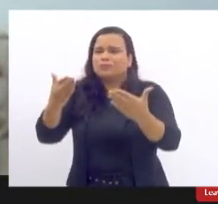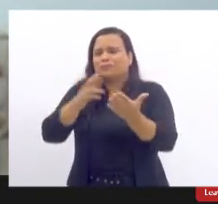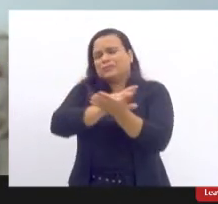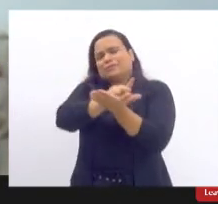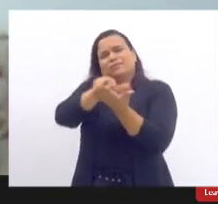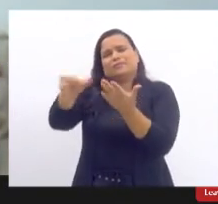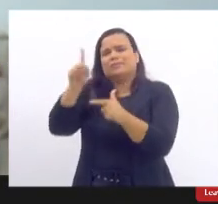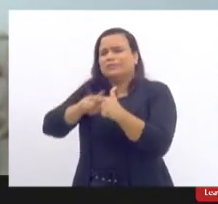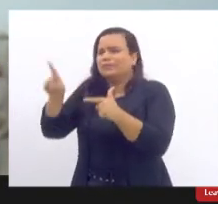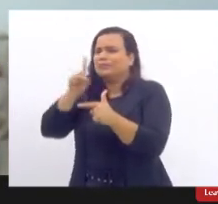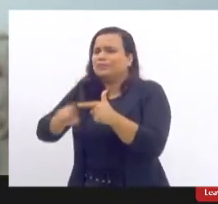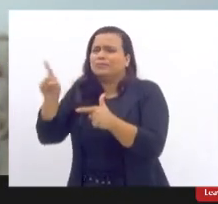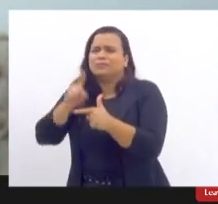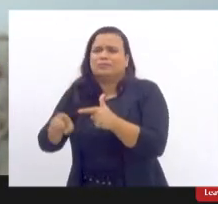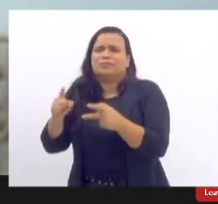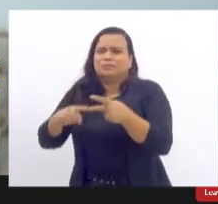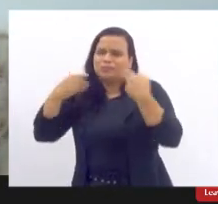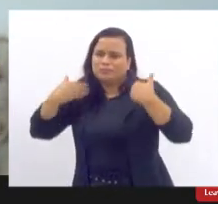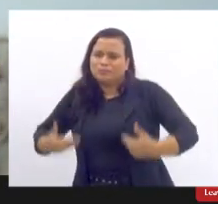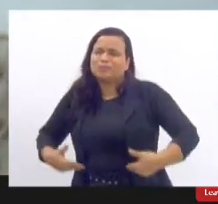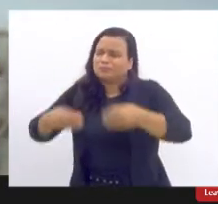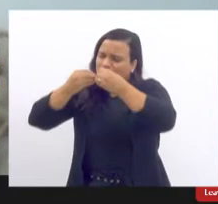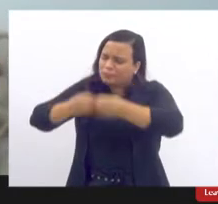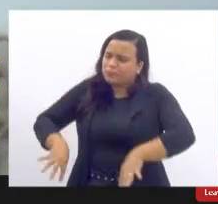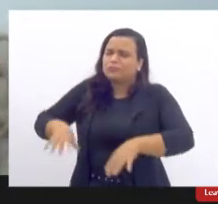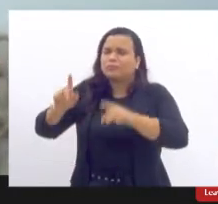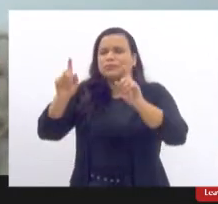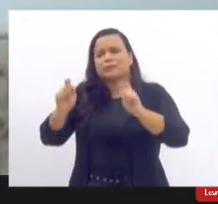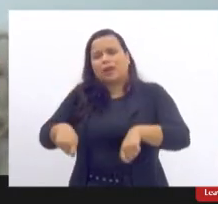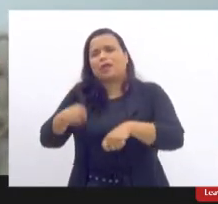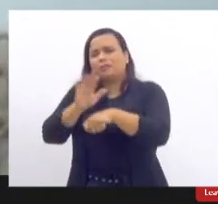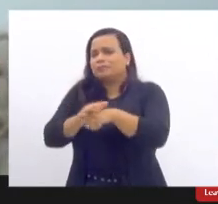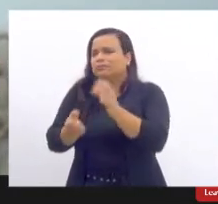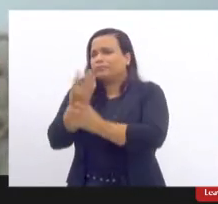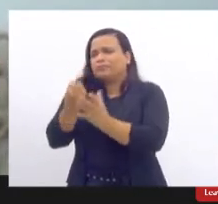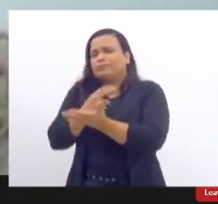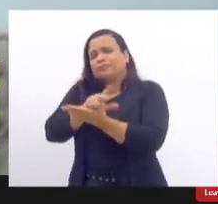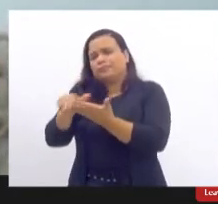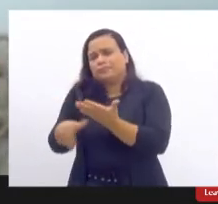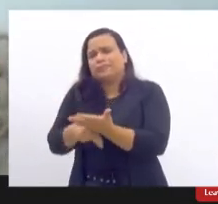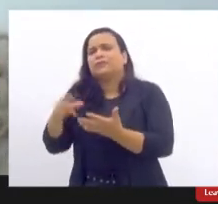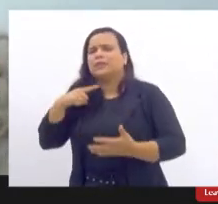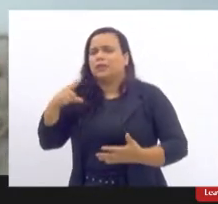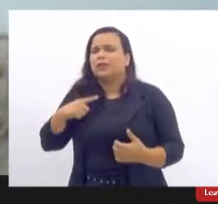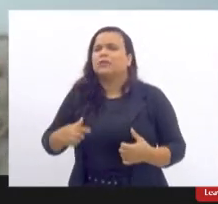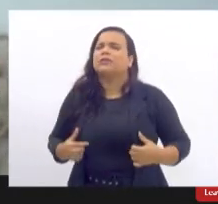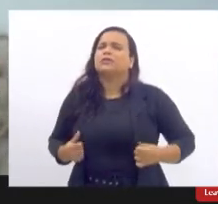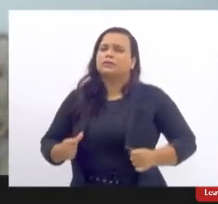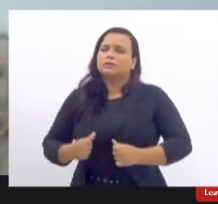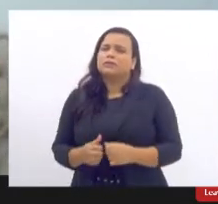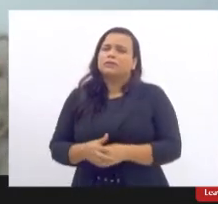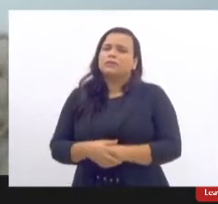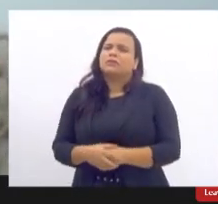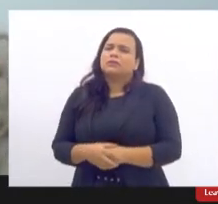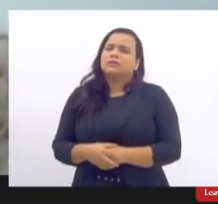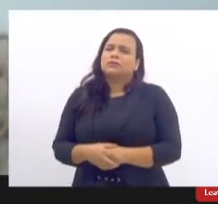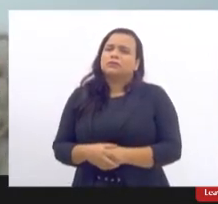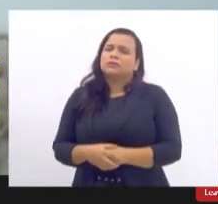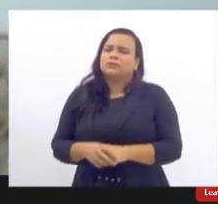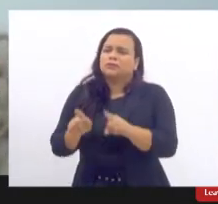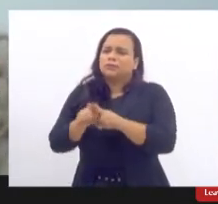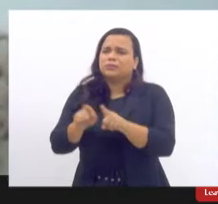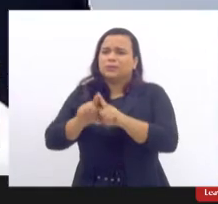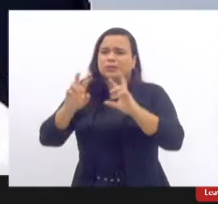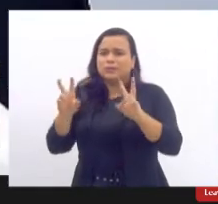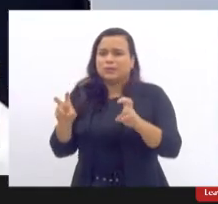e efeitos nefastos físicos, saber que isso pode e que, de fato, e é disso que o Núcleo de Doenças da Beleza, há 17